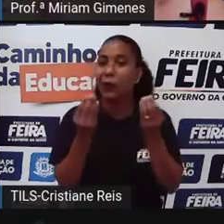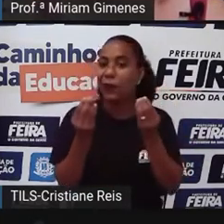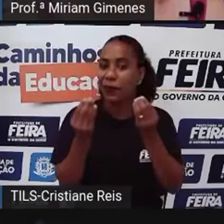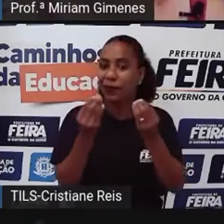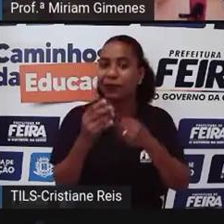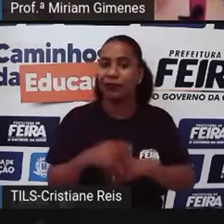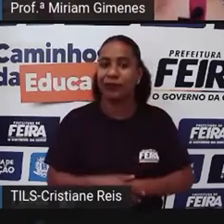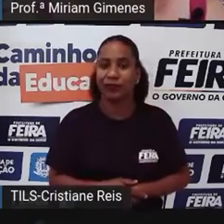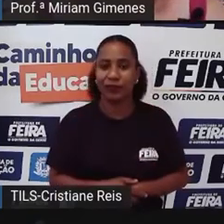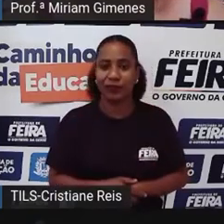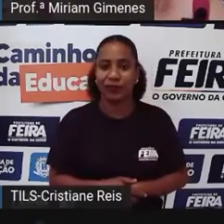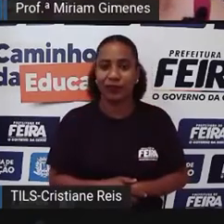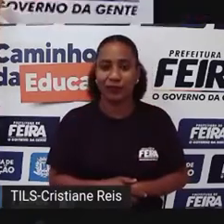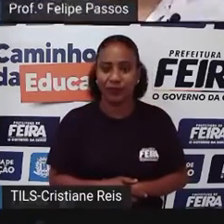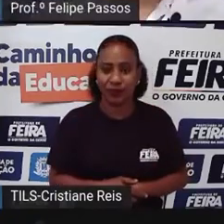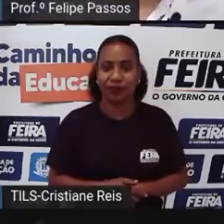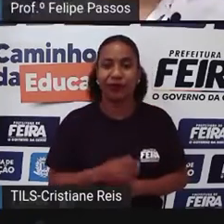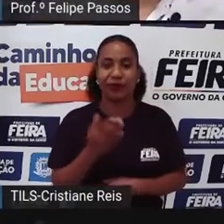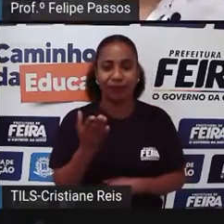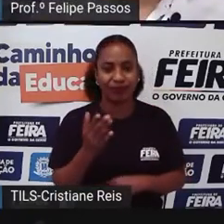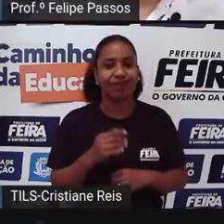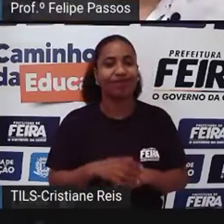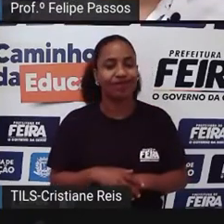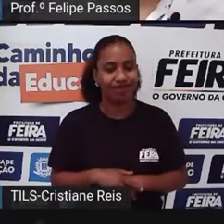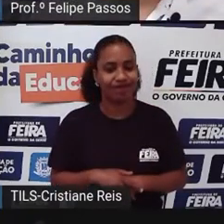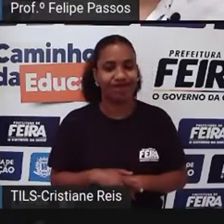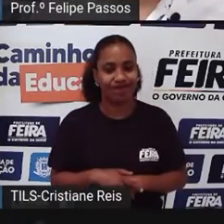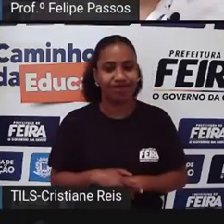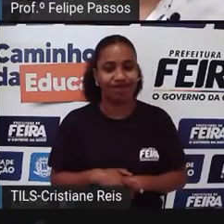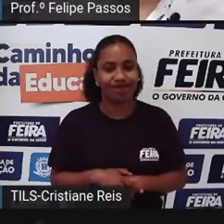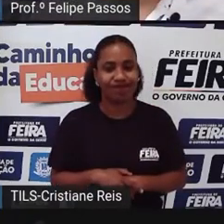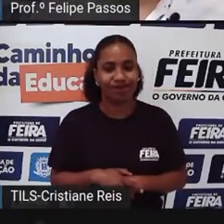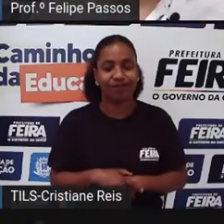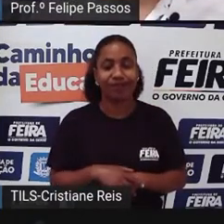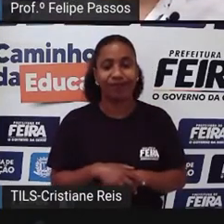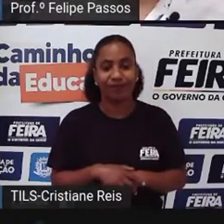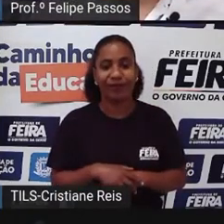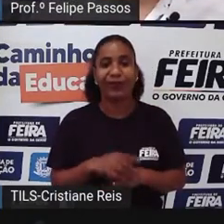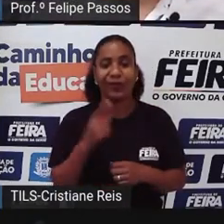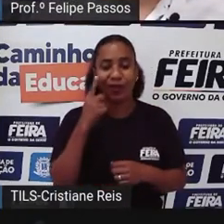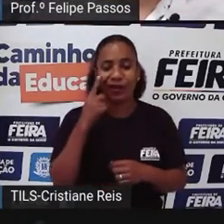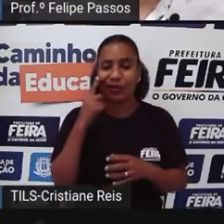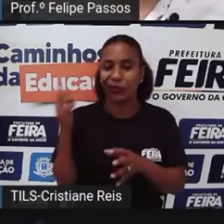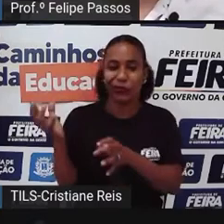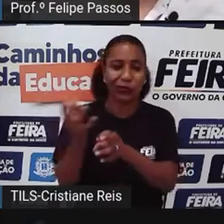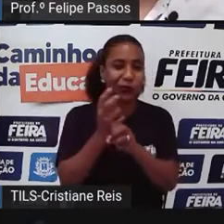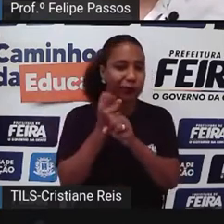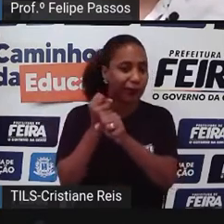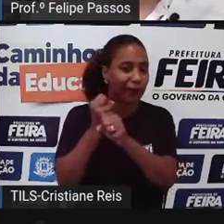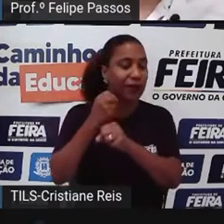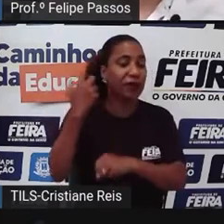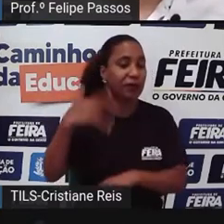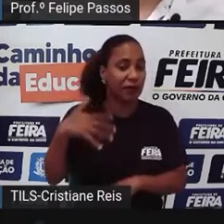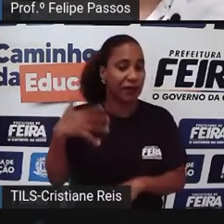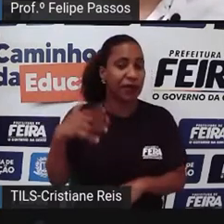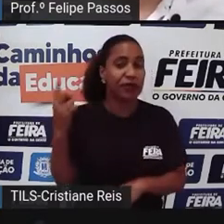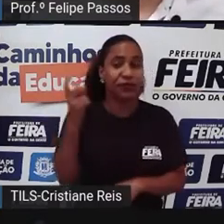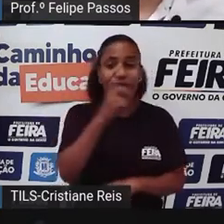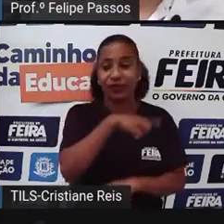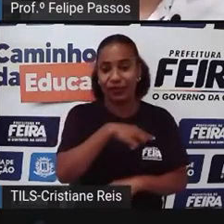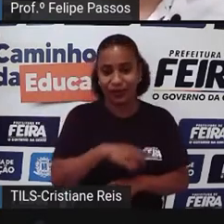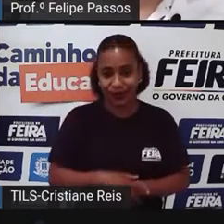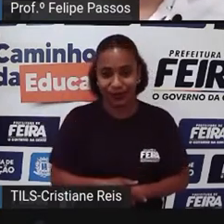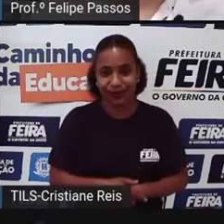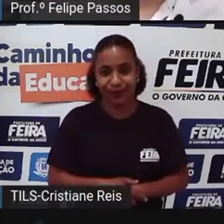É questão Difícil De traduzir Em números Porque como você Viu Isso